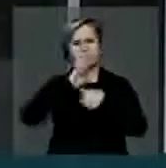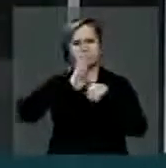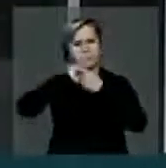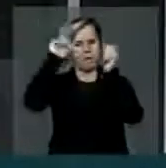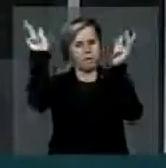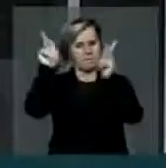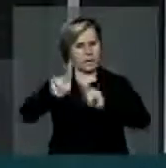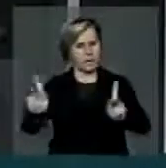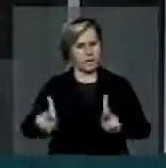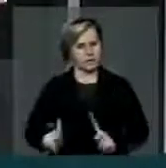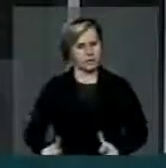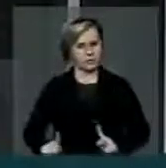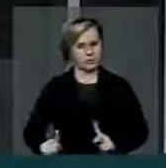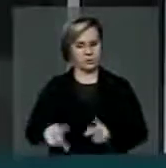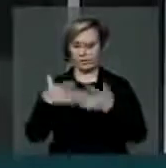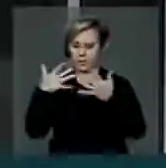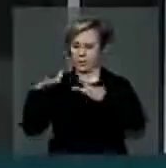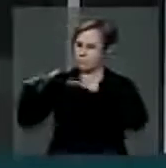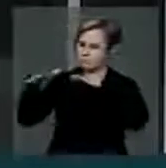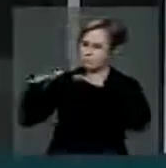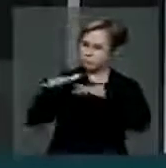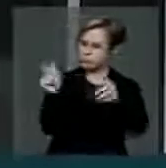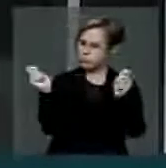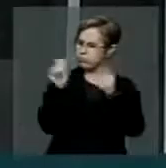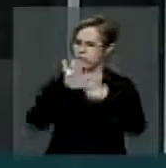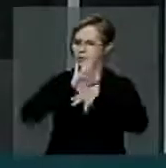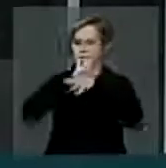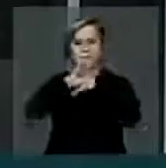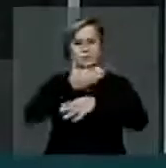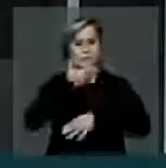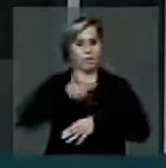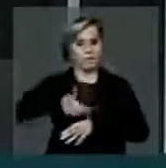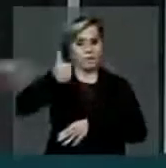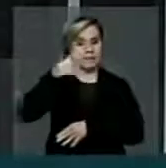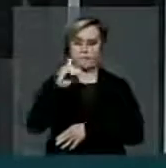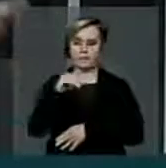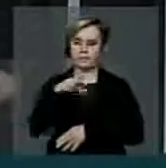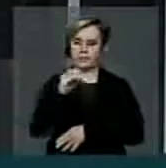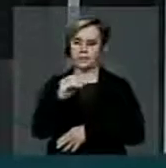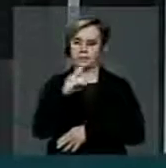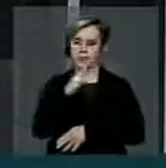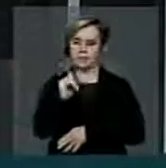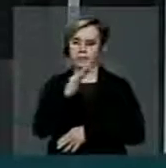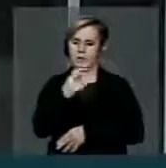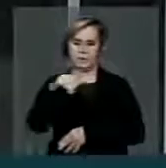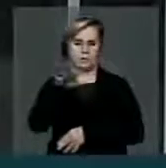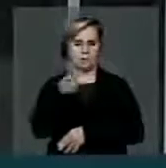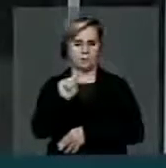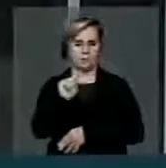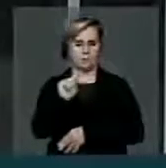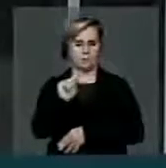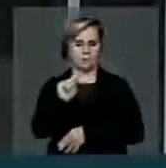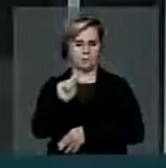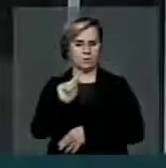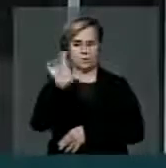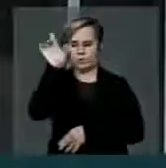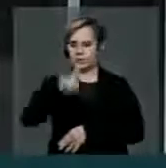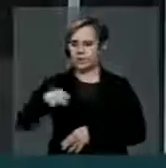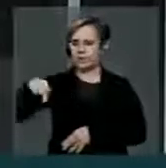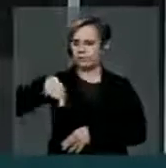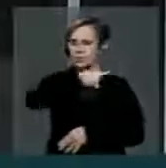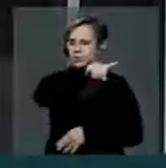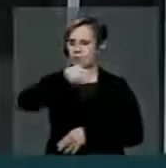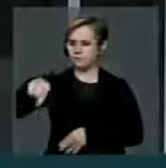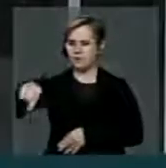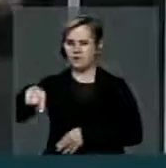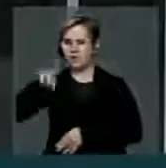pacífica, e que esse movimento ajude a aprimorar a democracia, e democracia não apenas o direito de ir, democracia com